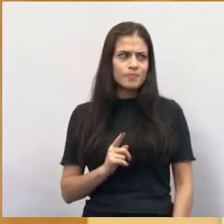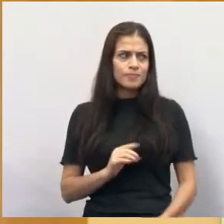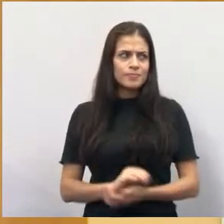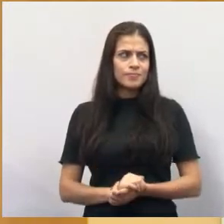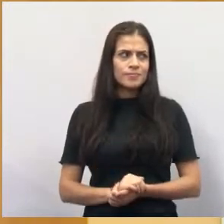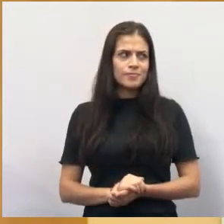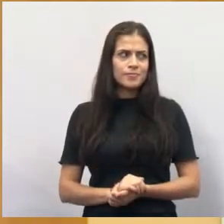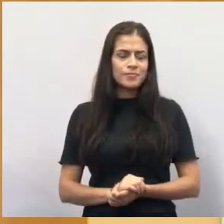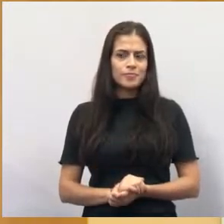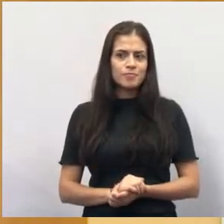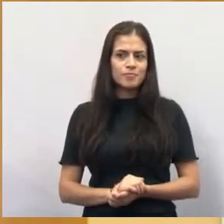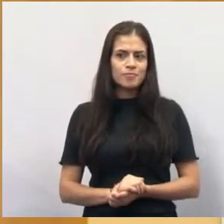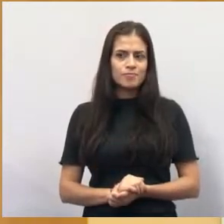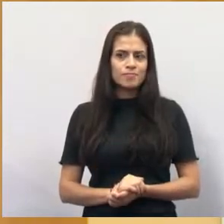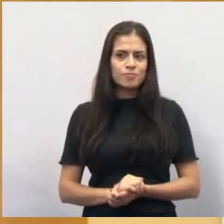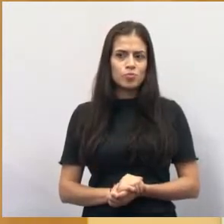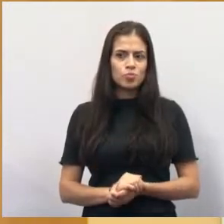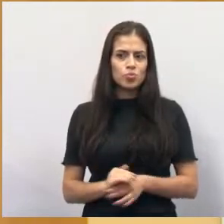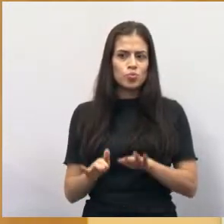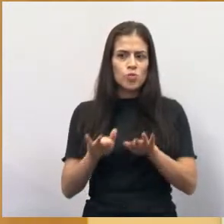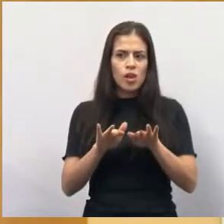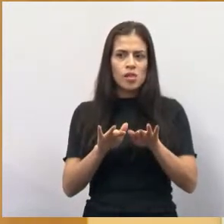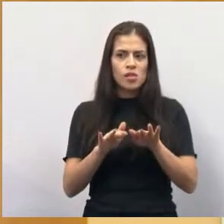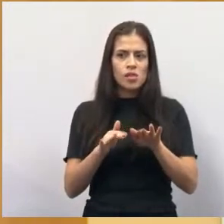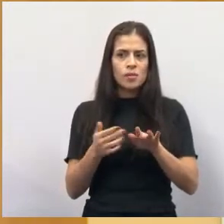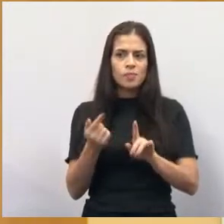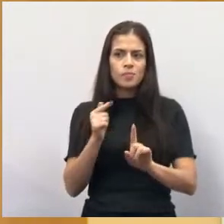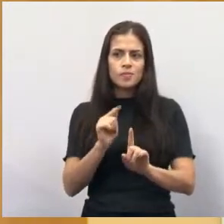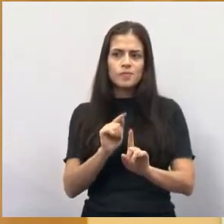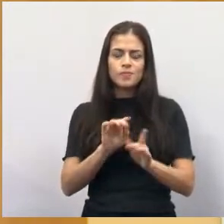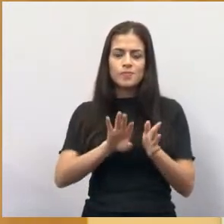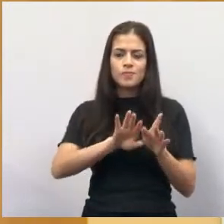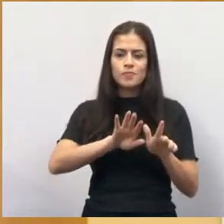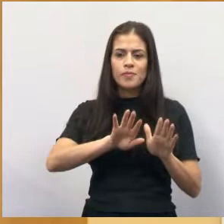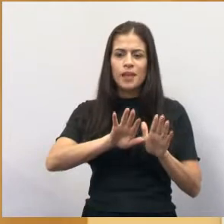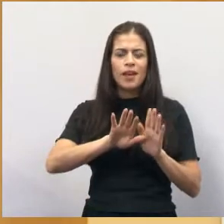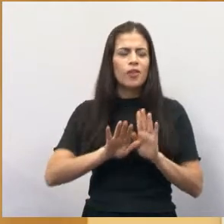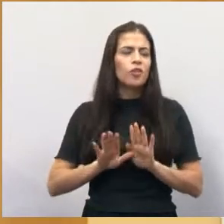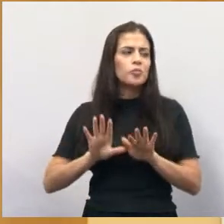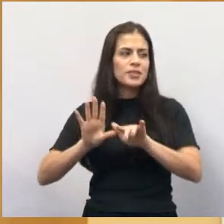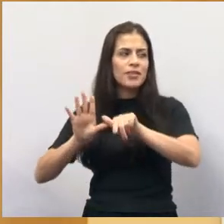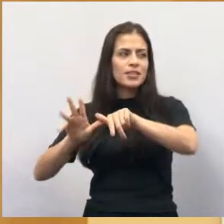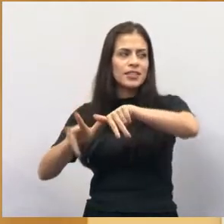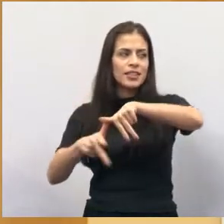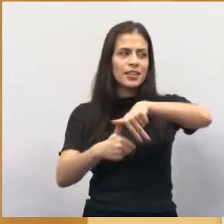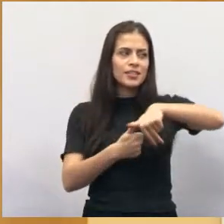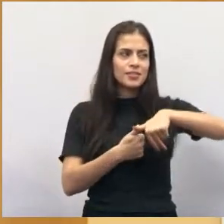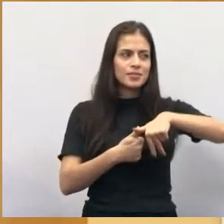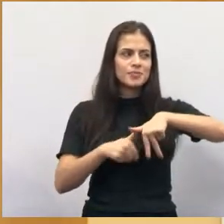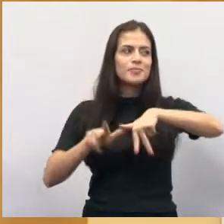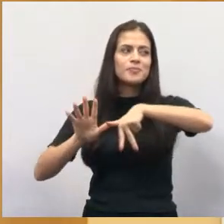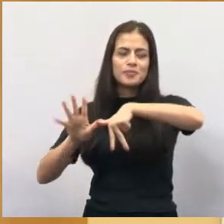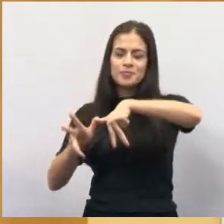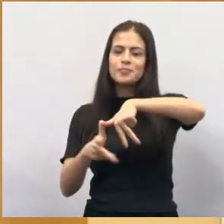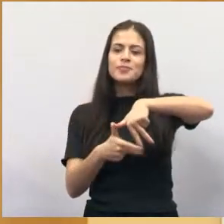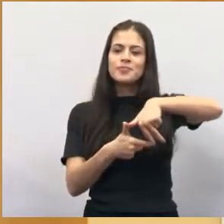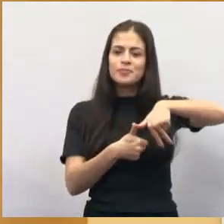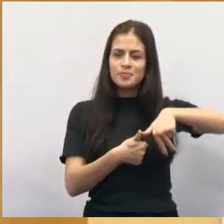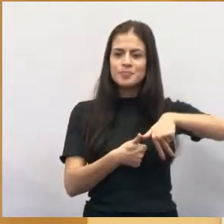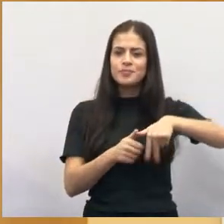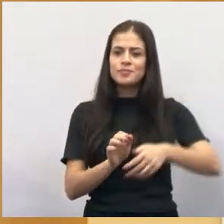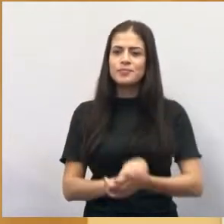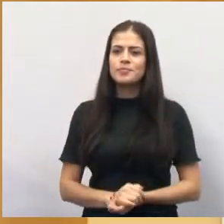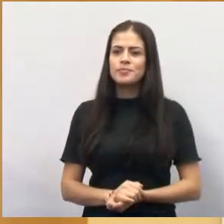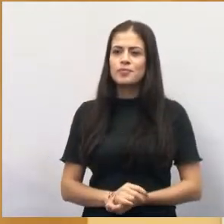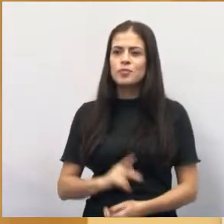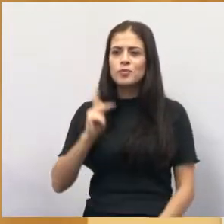nada, que seja do ponto de vista da corrupção, não é? Agora eu quero responder o vereador Rodrigo Salomão,